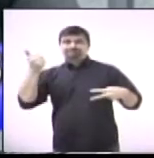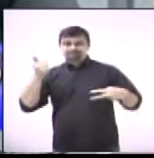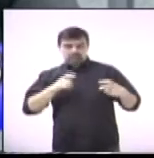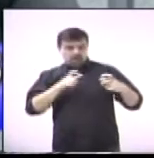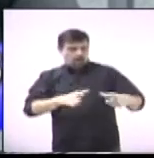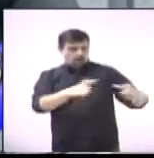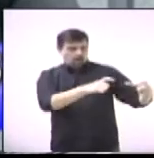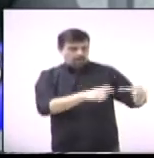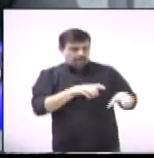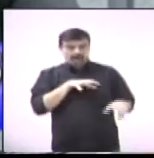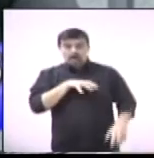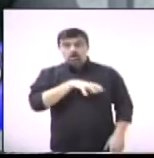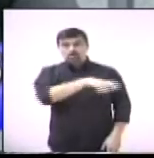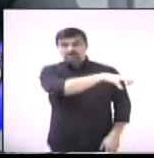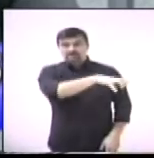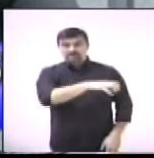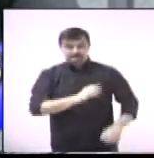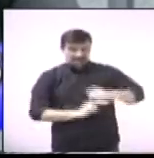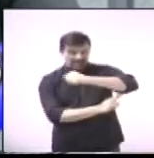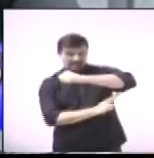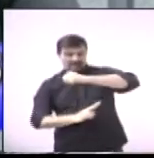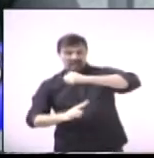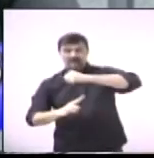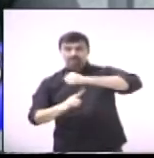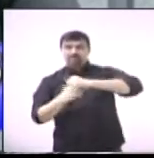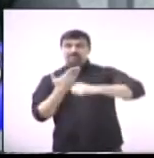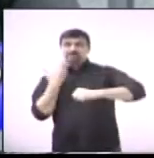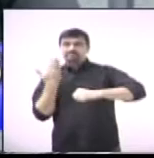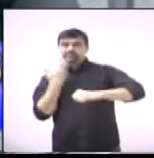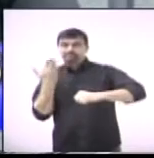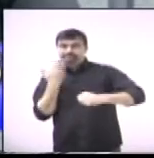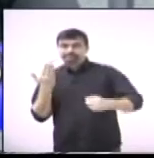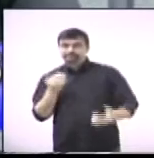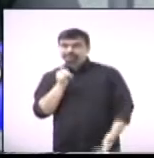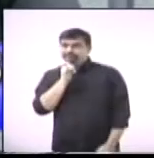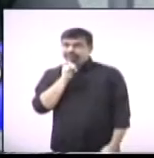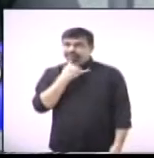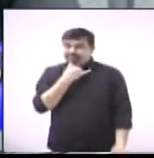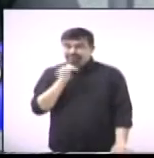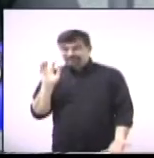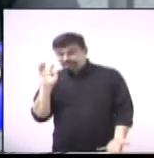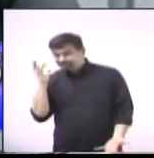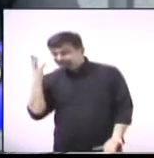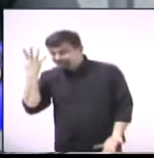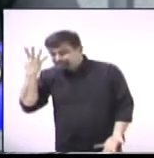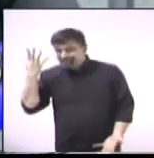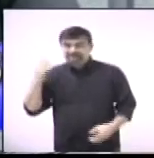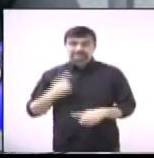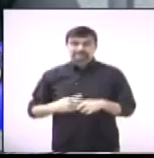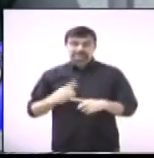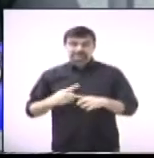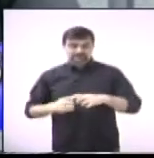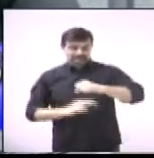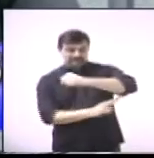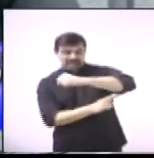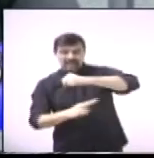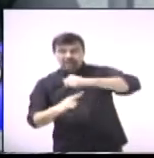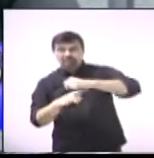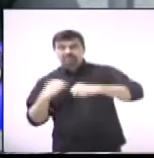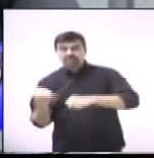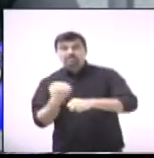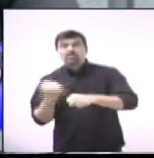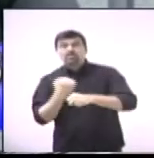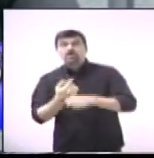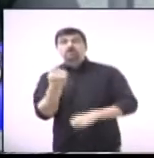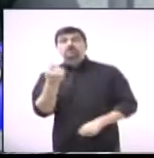bairros do João Aranha, adjacente por aquela ponte. Fico triste com essas decisões, até porque aquela ponte foi construída com